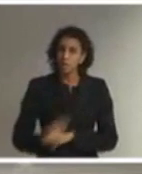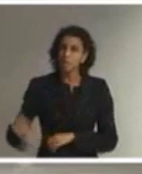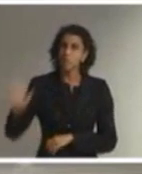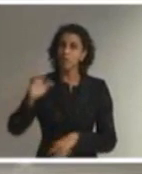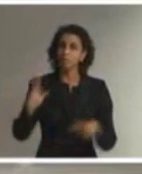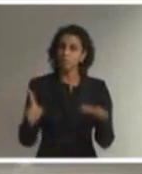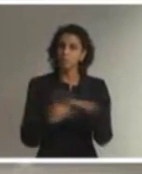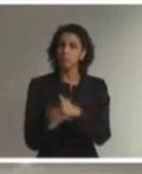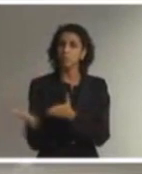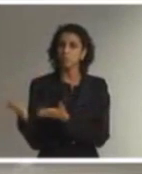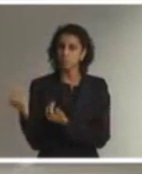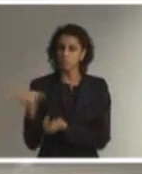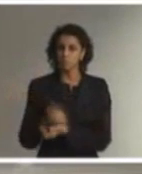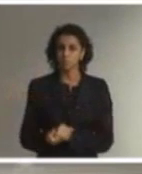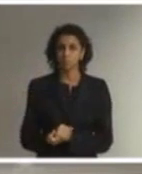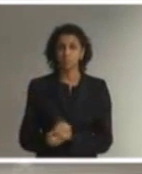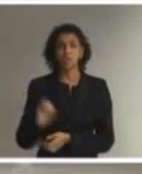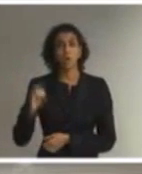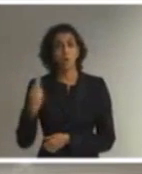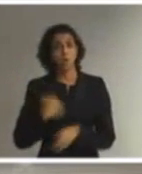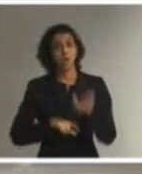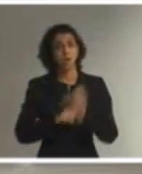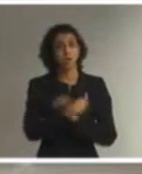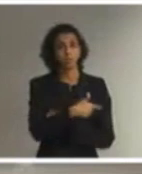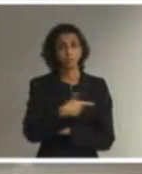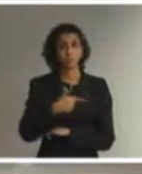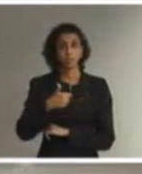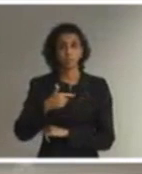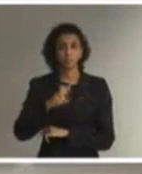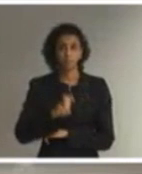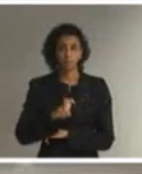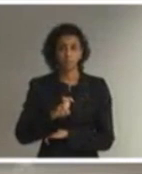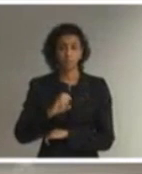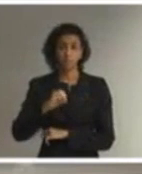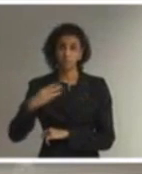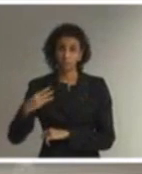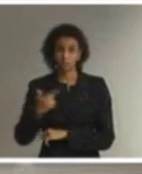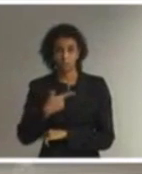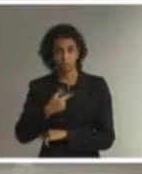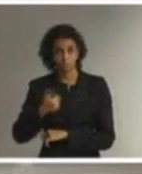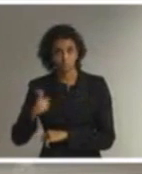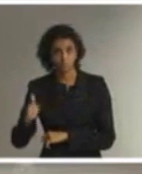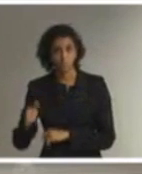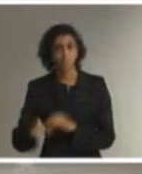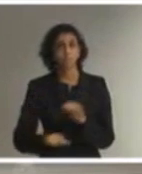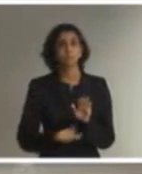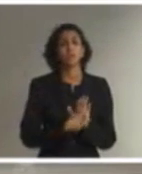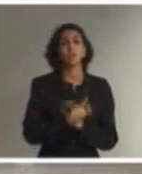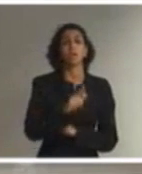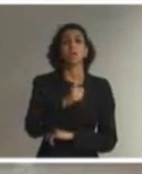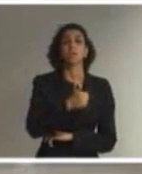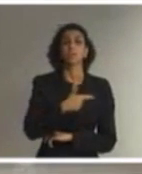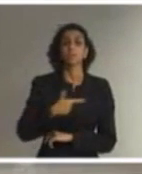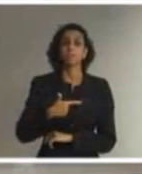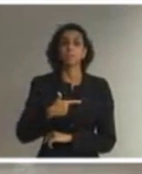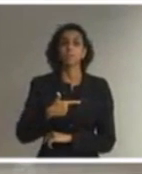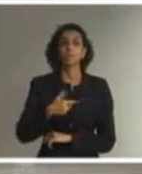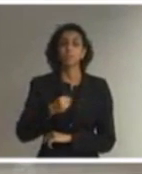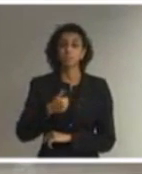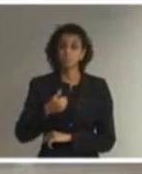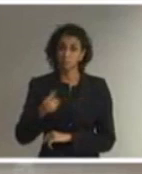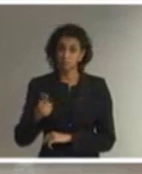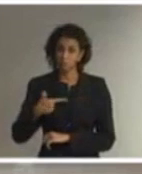Ou ainda as Leis 12.513, de 2011, a Lei 12.816, de